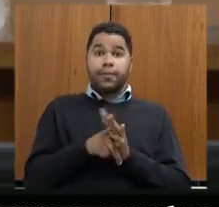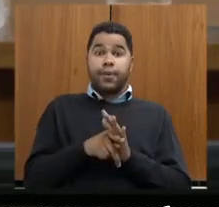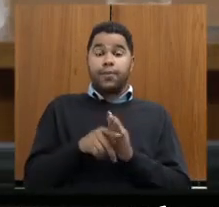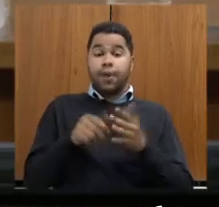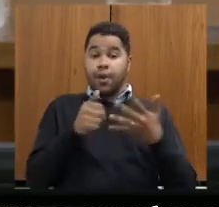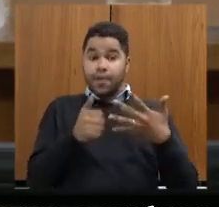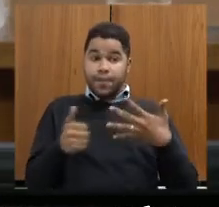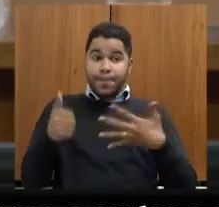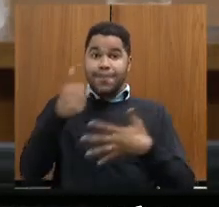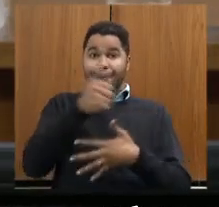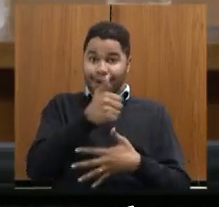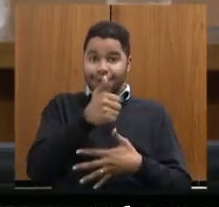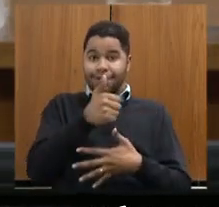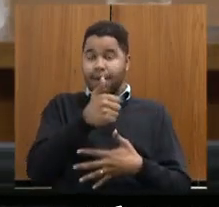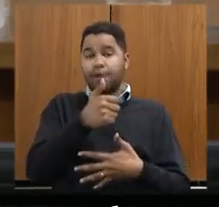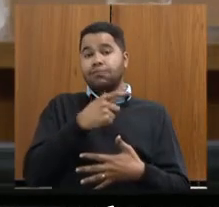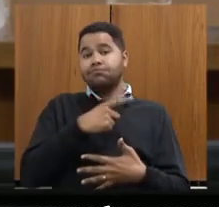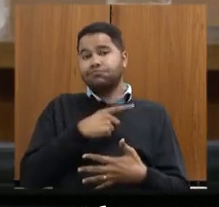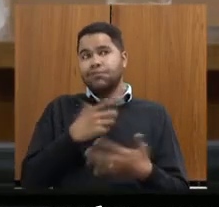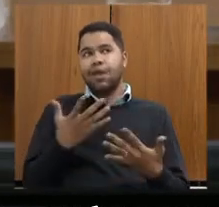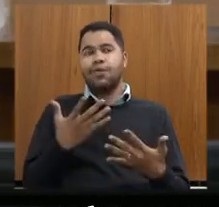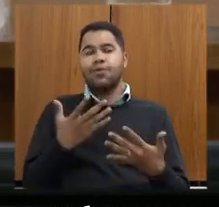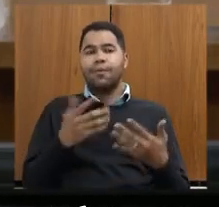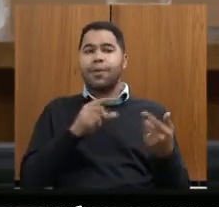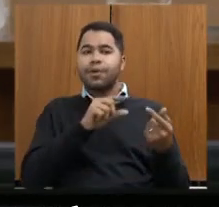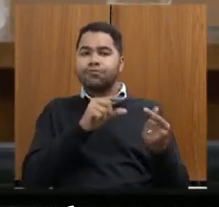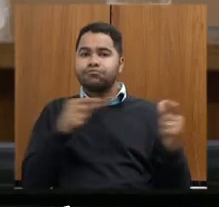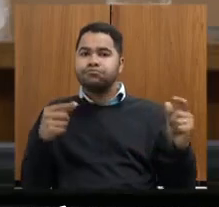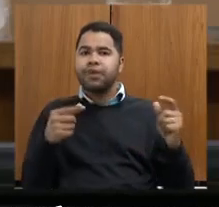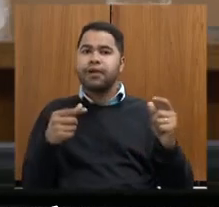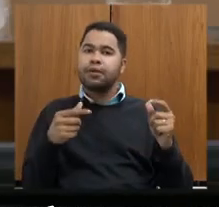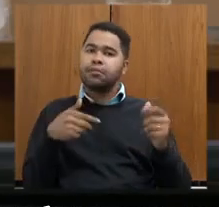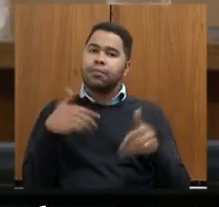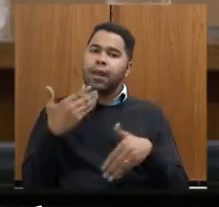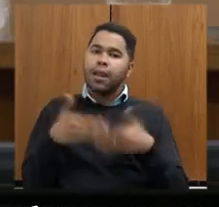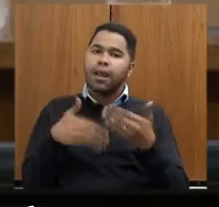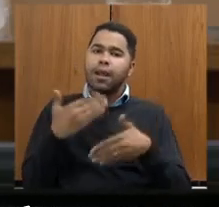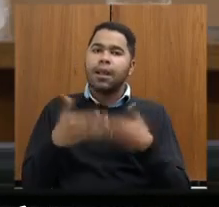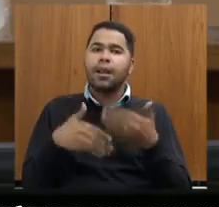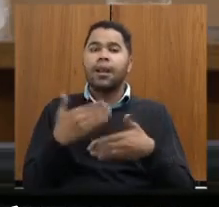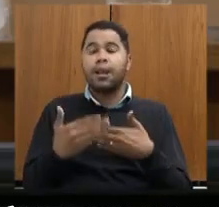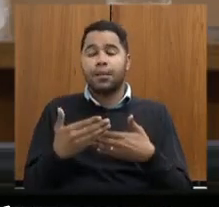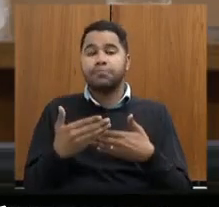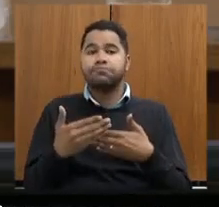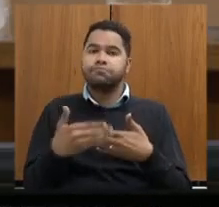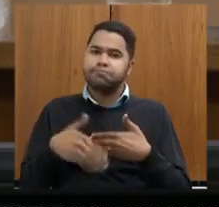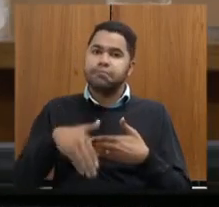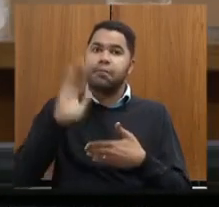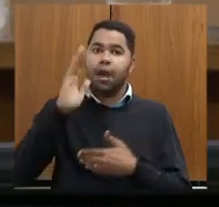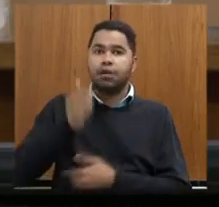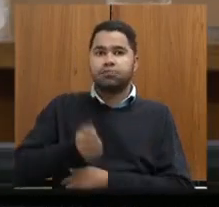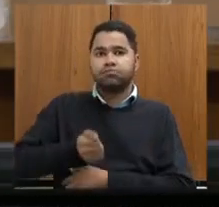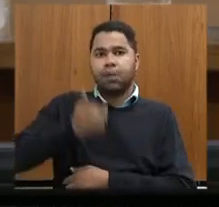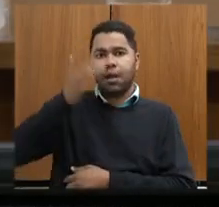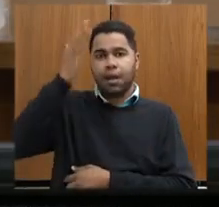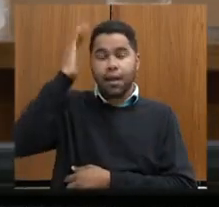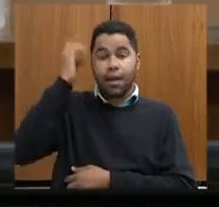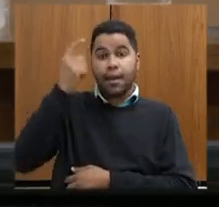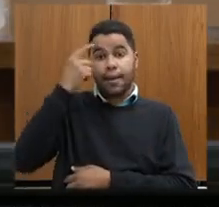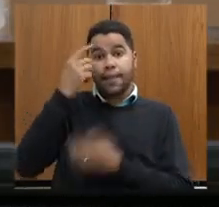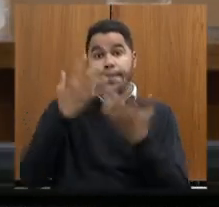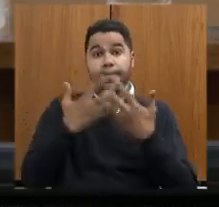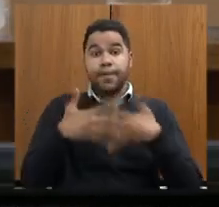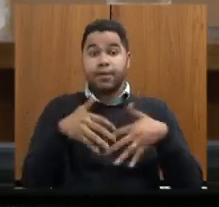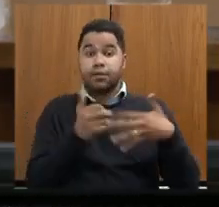prioritários ela tem uma estrutura que permite um trâmite desse processo mais célebre considerando a